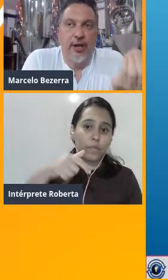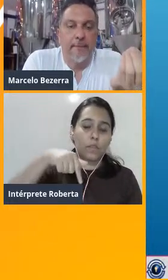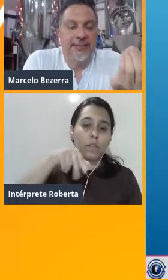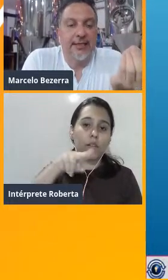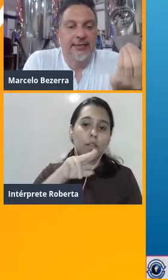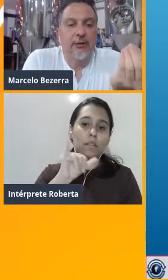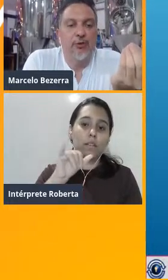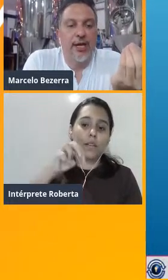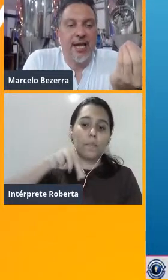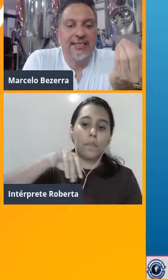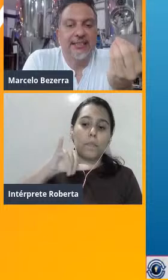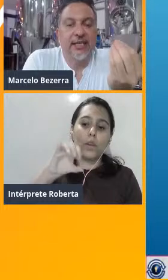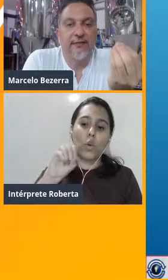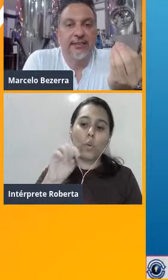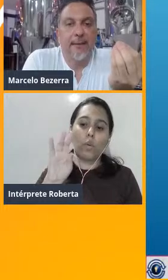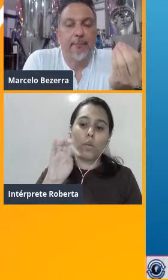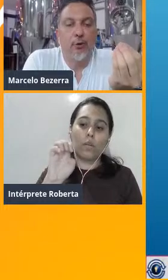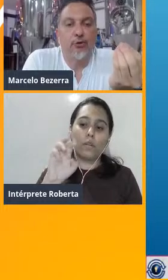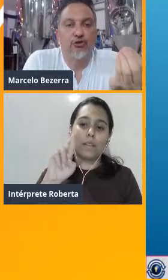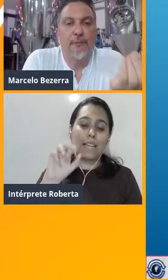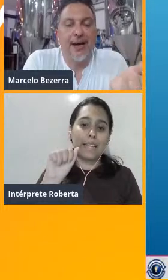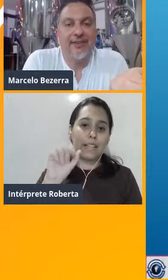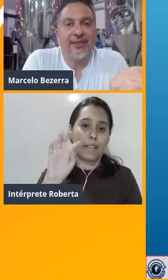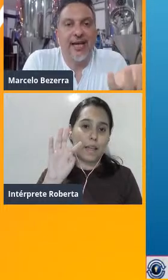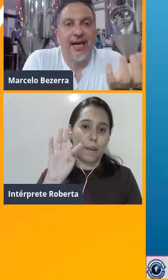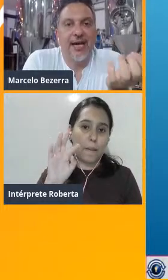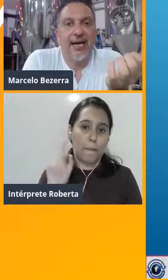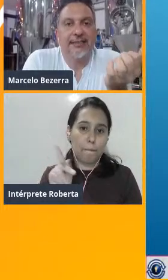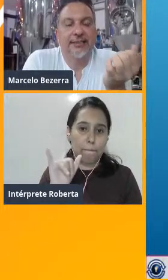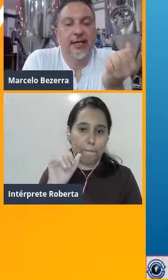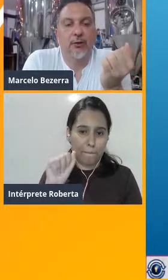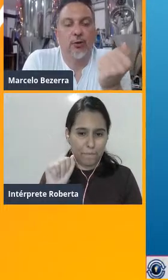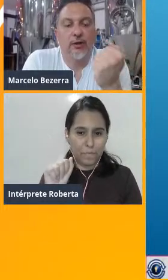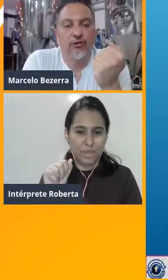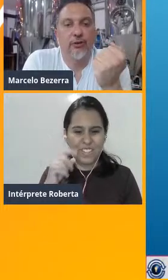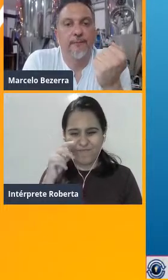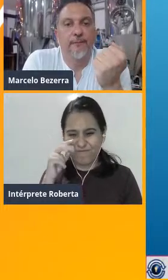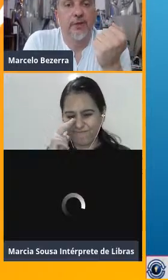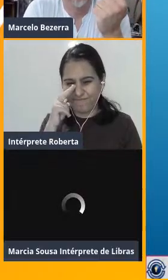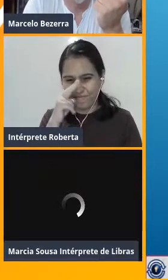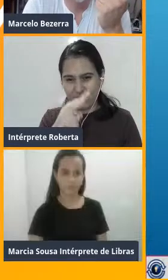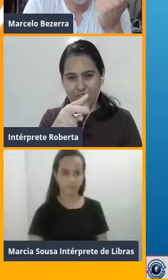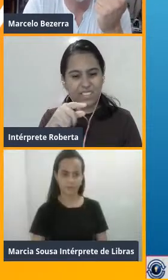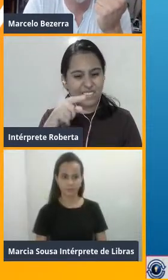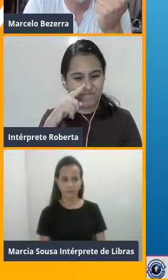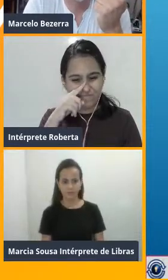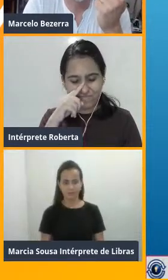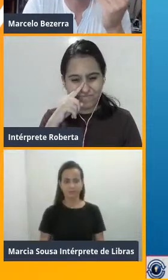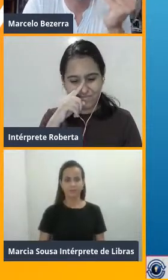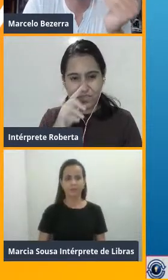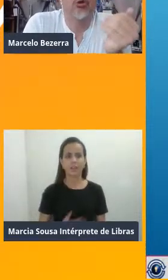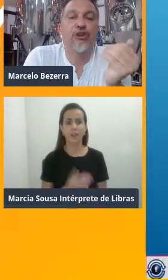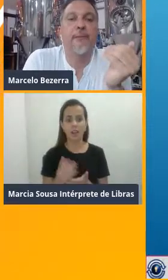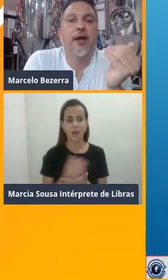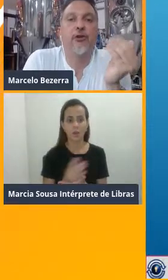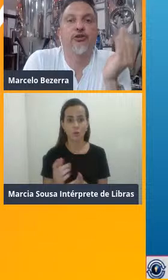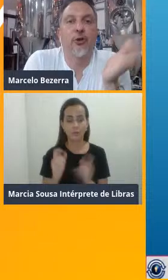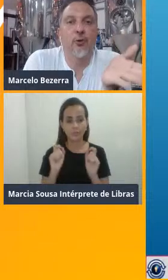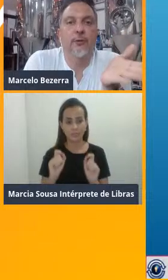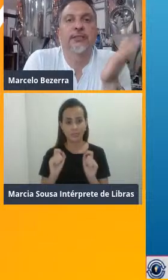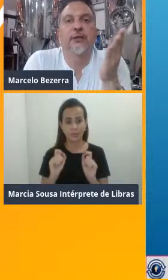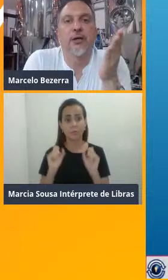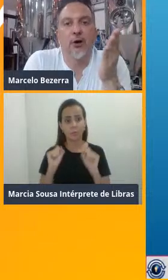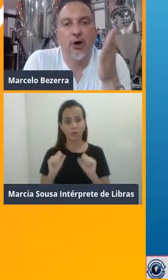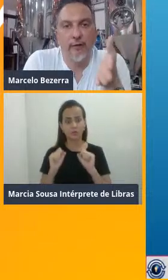quimioterapias, elas são muito agressivas a ponto de matar as células germinativas, que são, justamente,